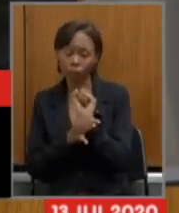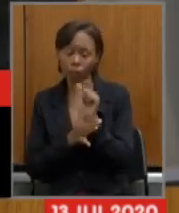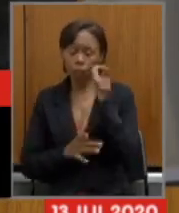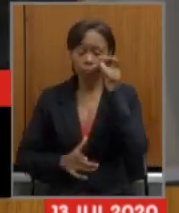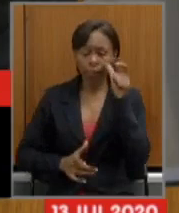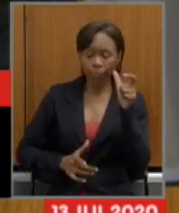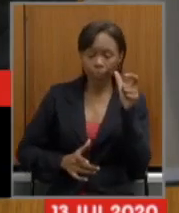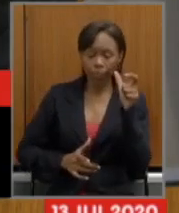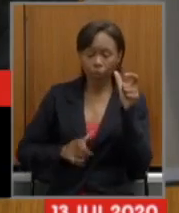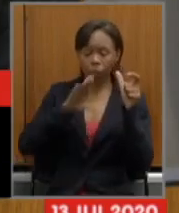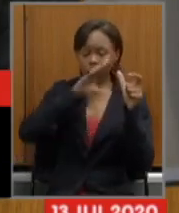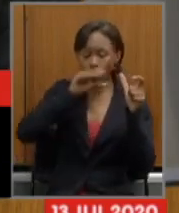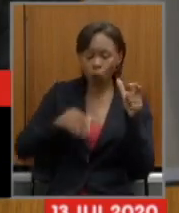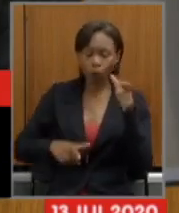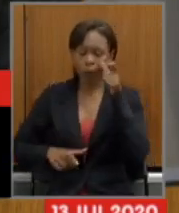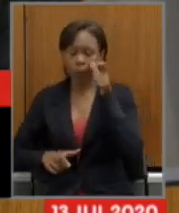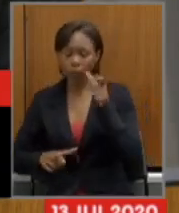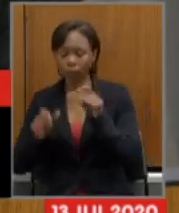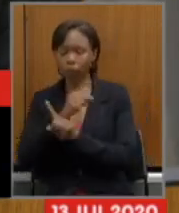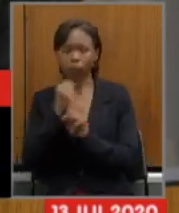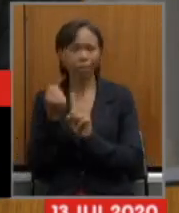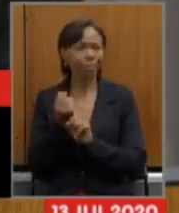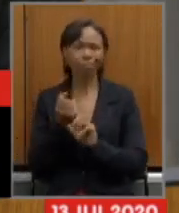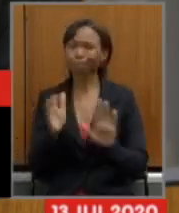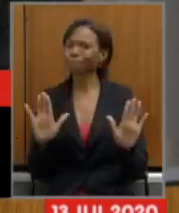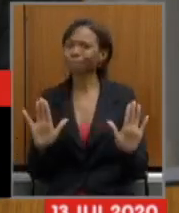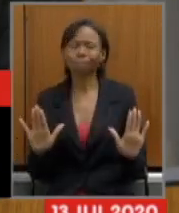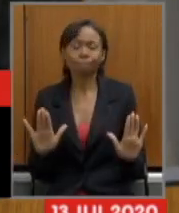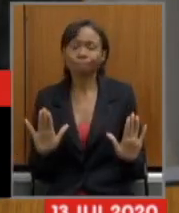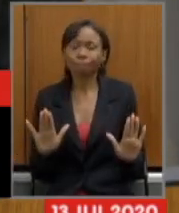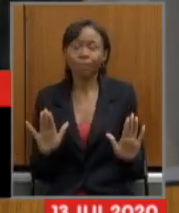sociedade a gente não consegue fazer nada